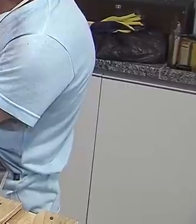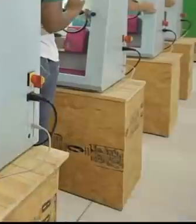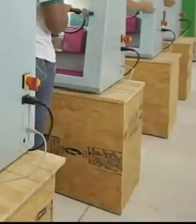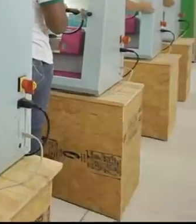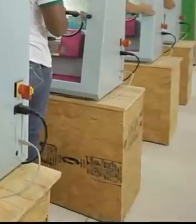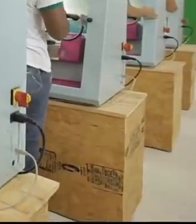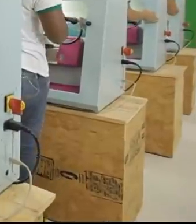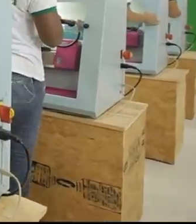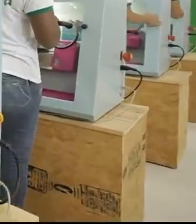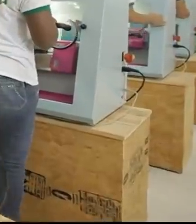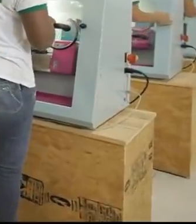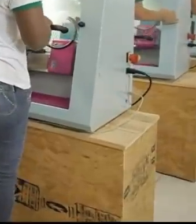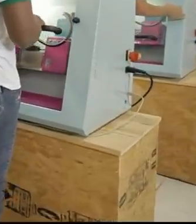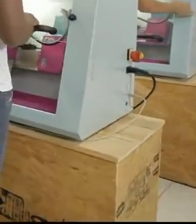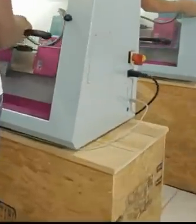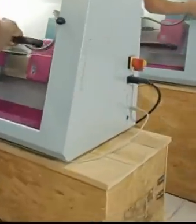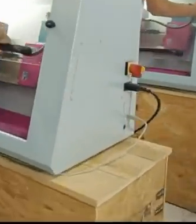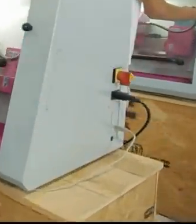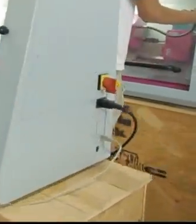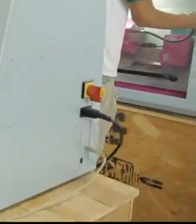Boa-feira para você.